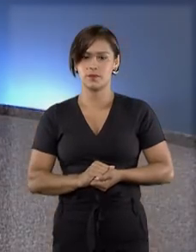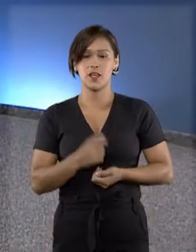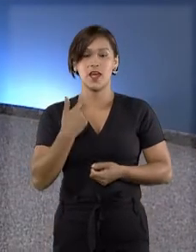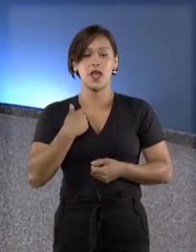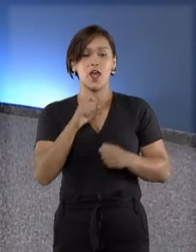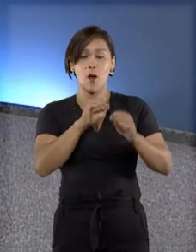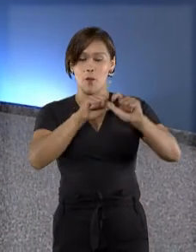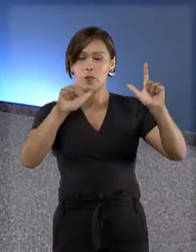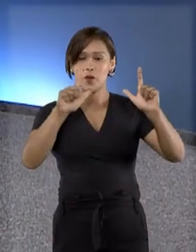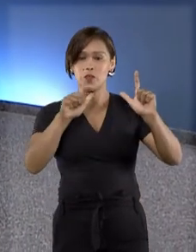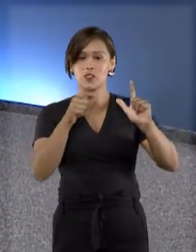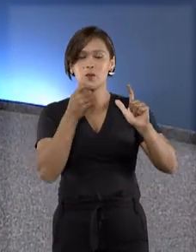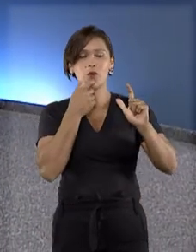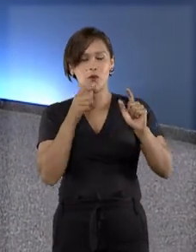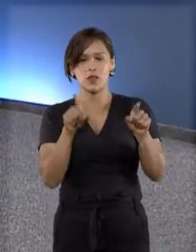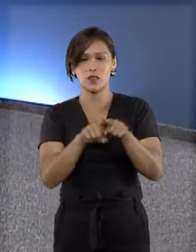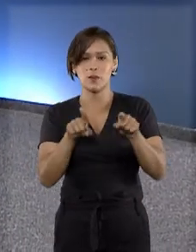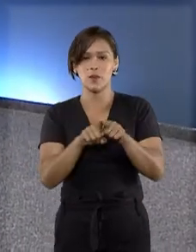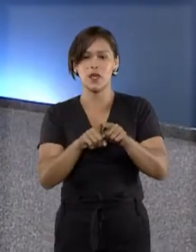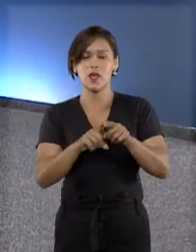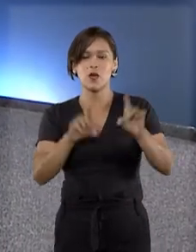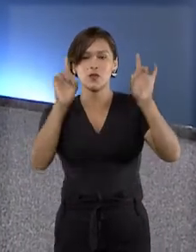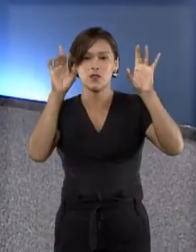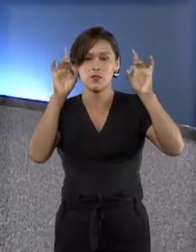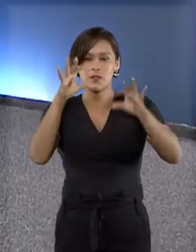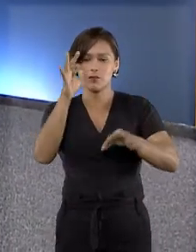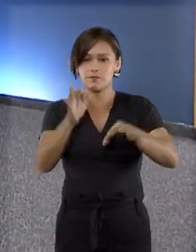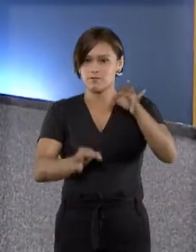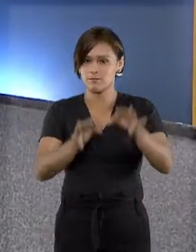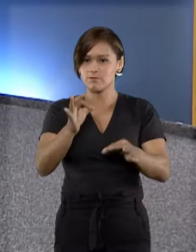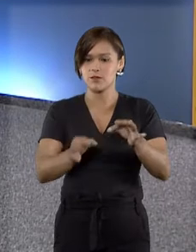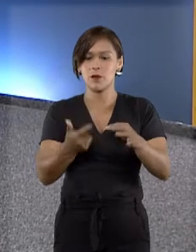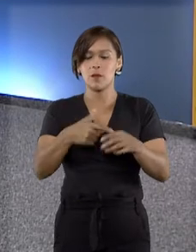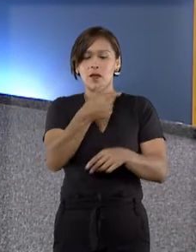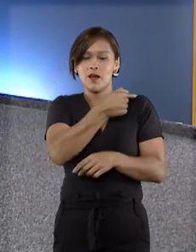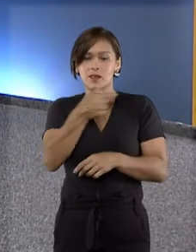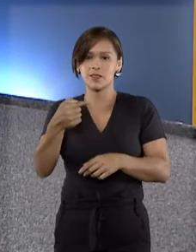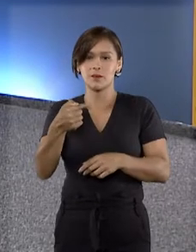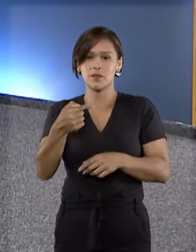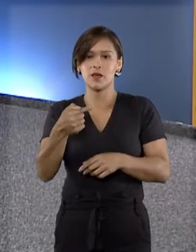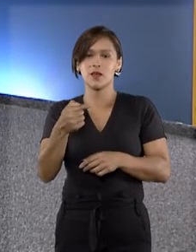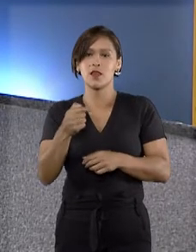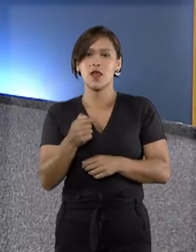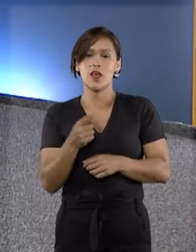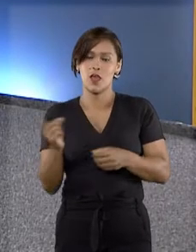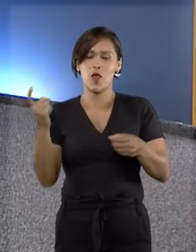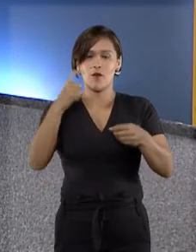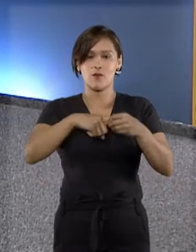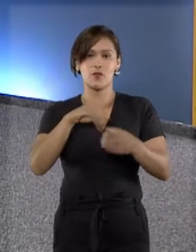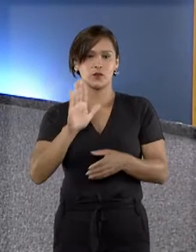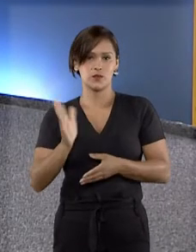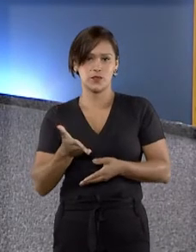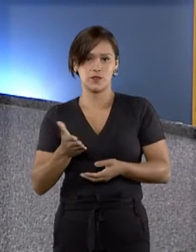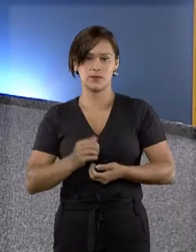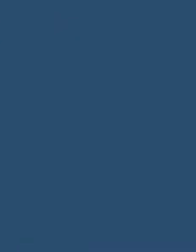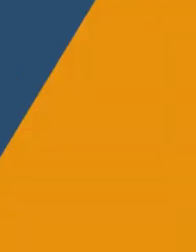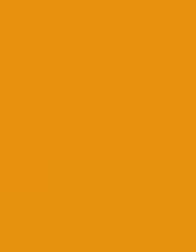E veja no próximo bloco os principais julgamentos do tribunal na última semana. Eu volto em instantes.